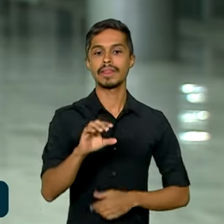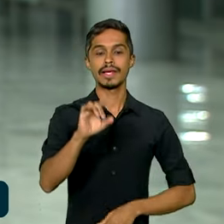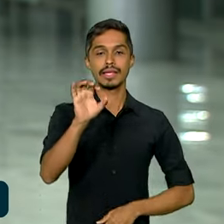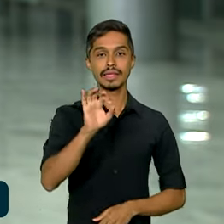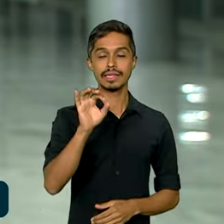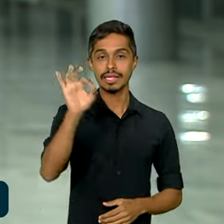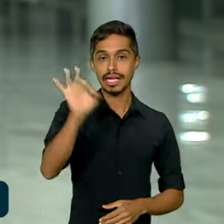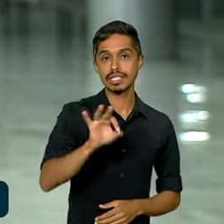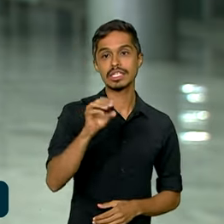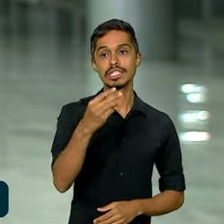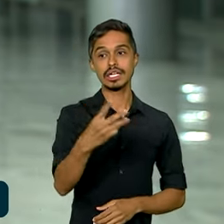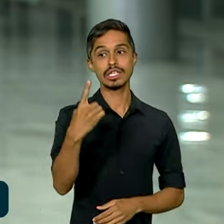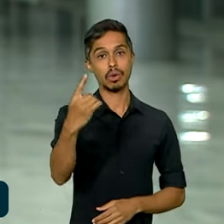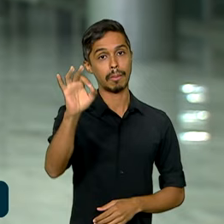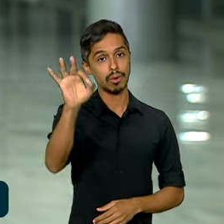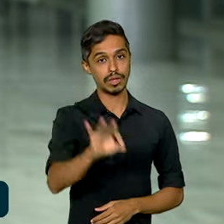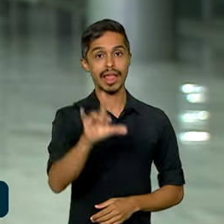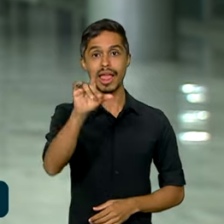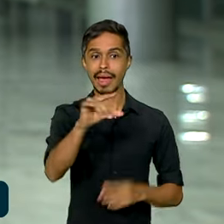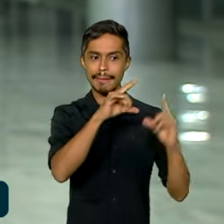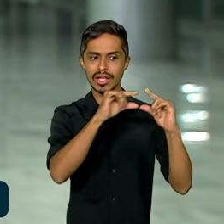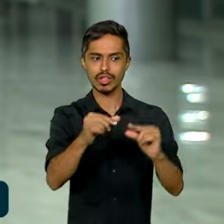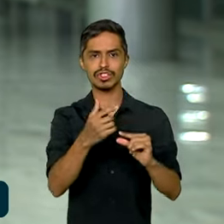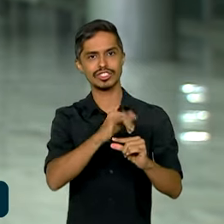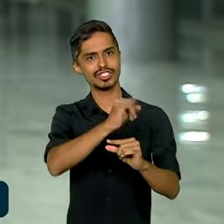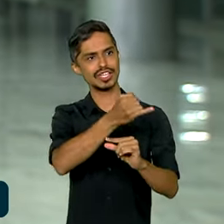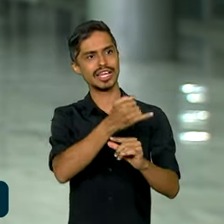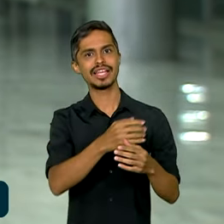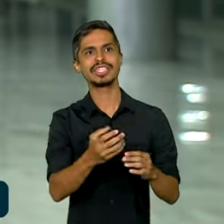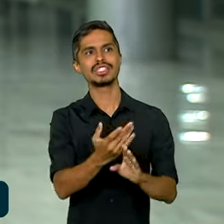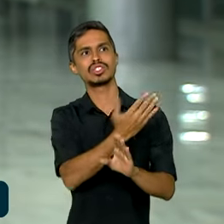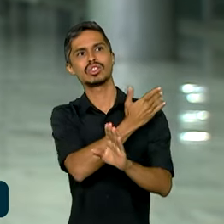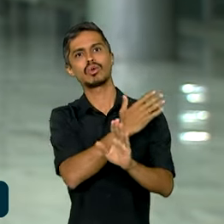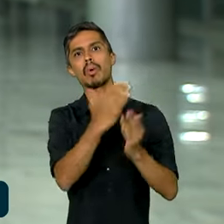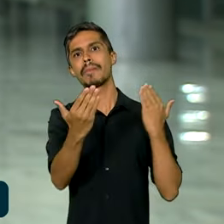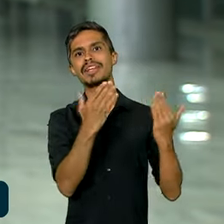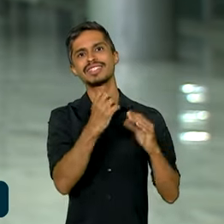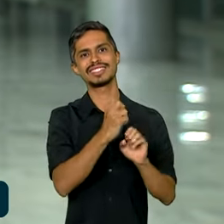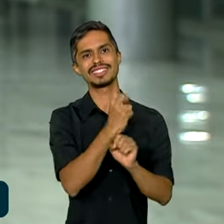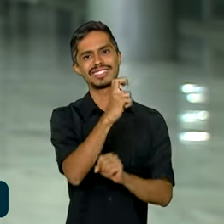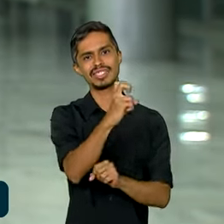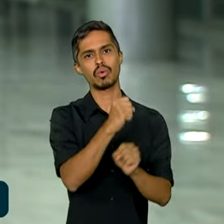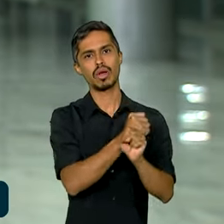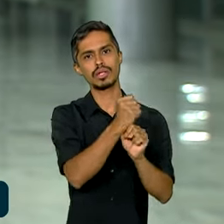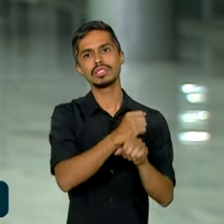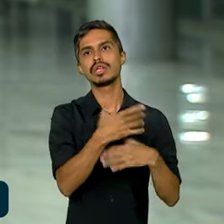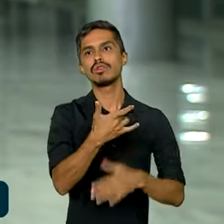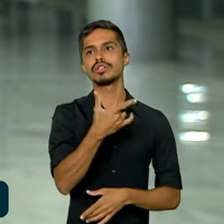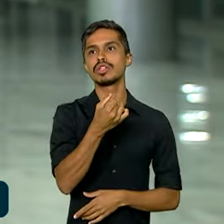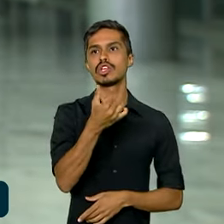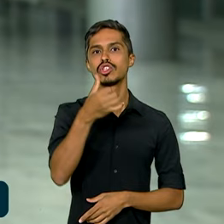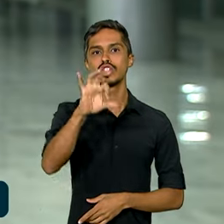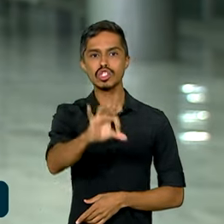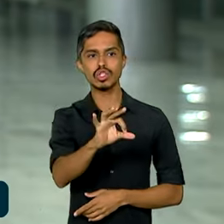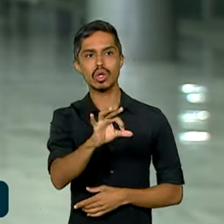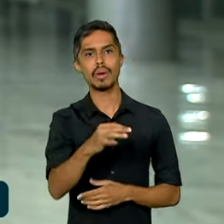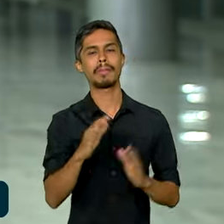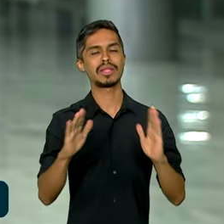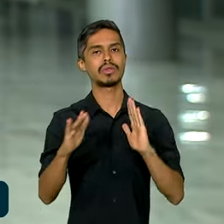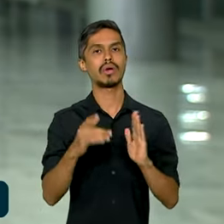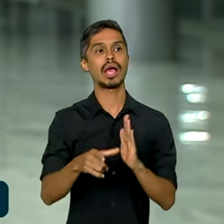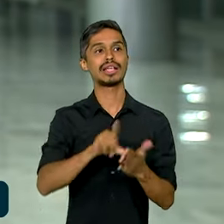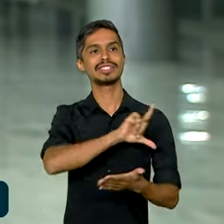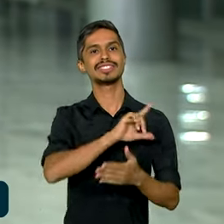,31% é a menor para janeiro em cinco anos, ou seja, desde 2019, período pré-pandemia.